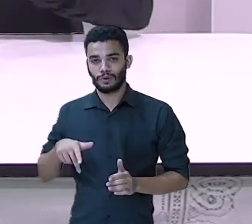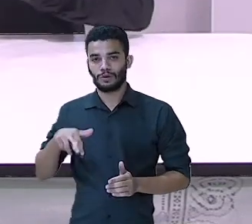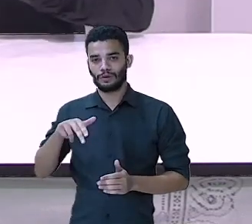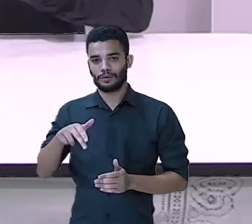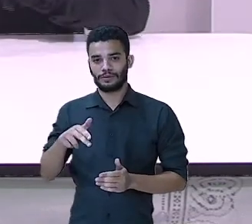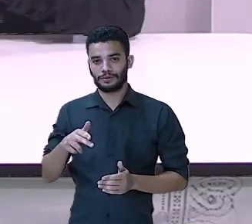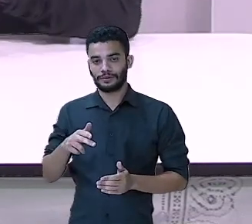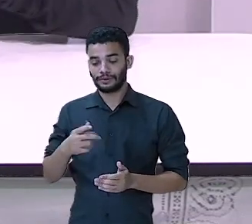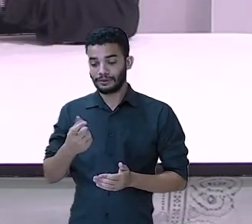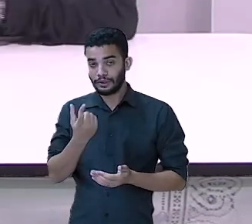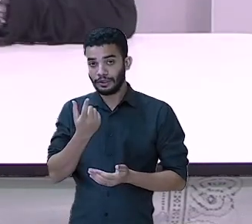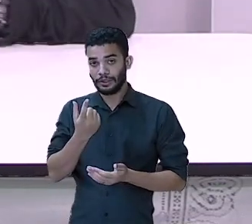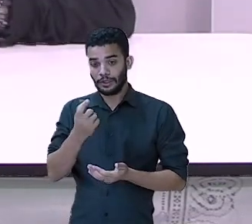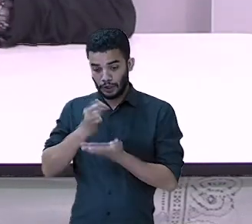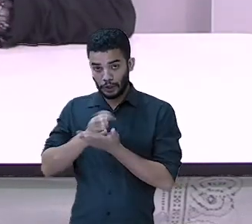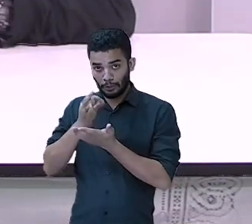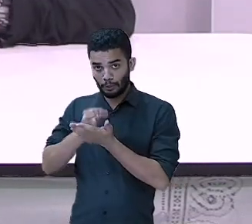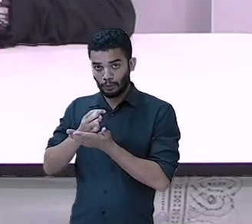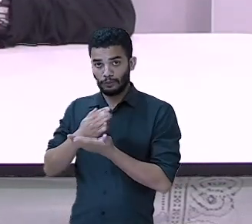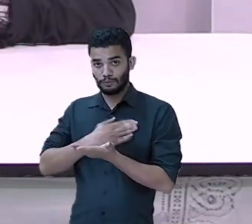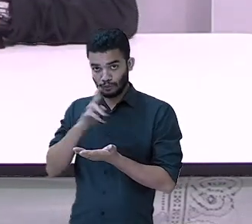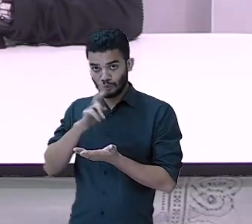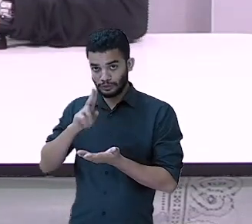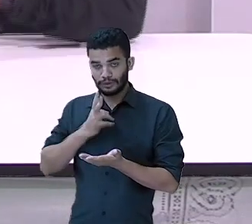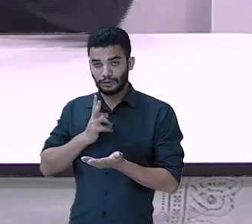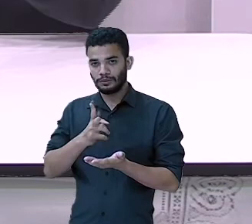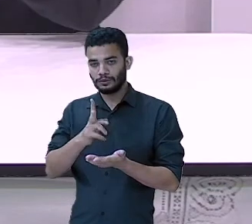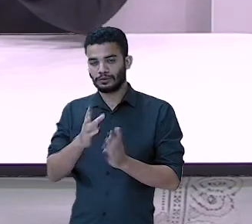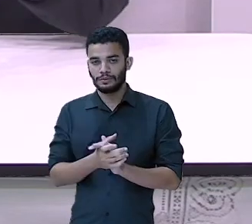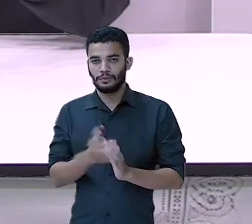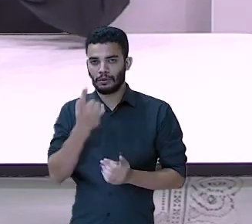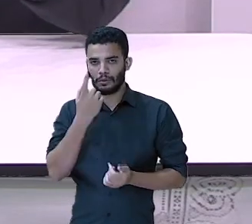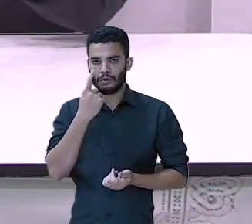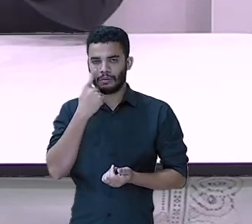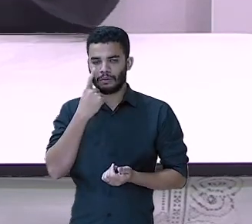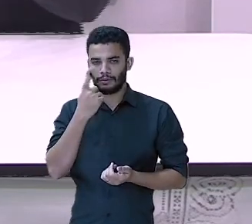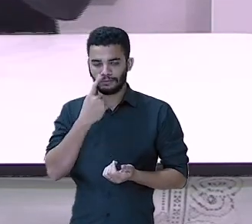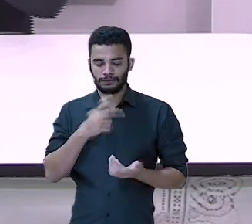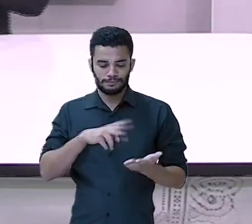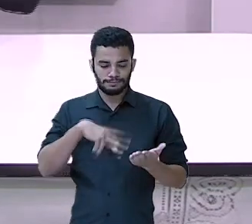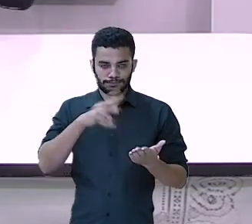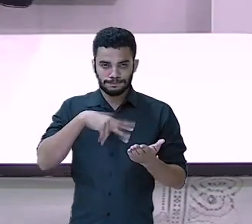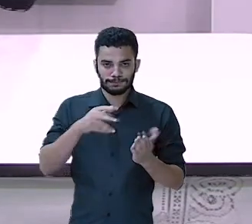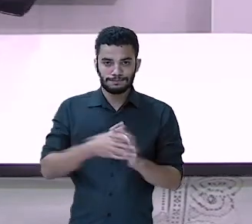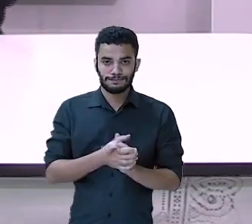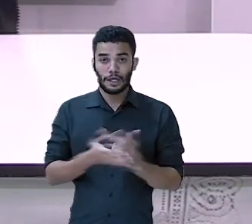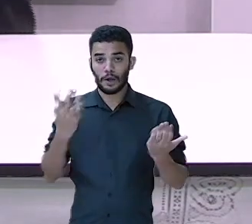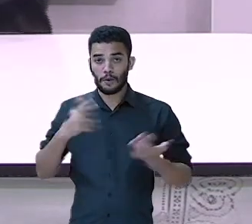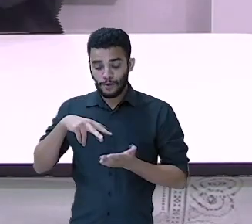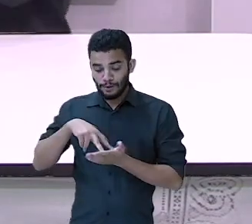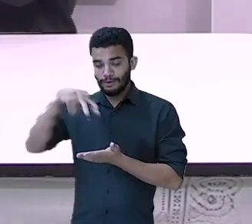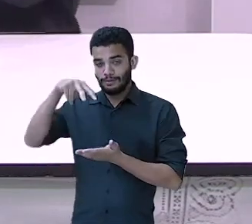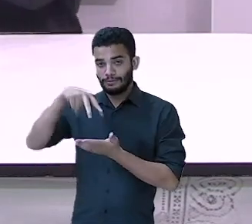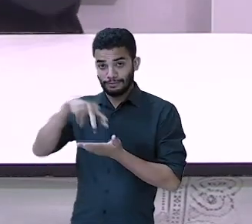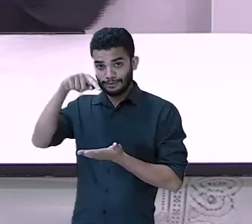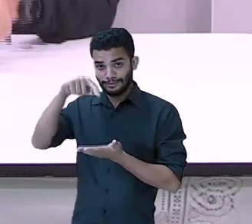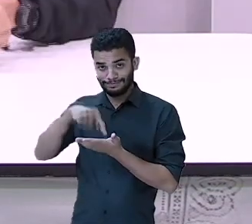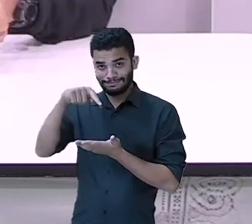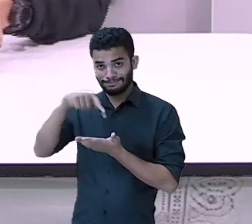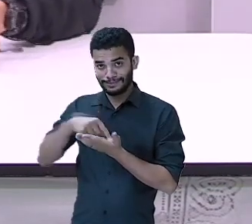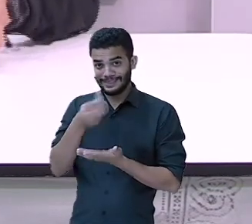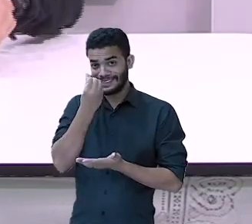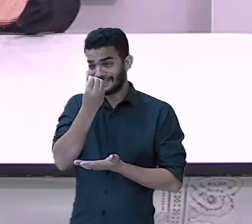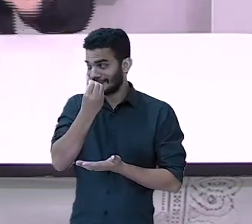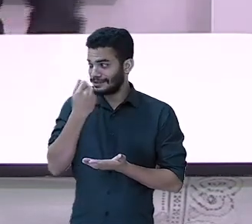continuo com a moeda. Vou tirar a carta. Pular de um pé só, seis vezes.